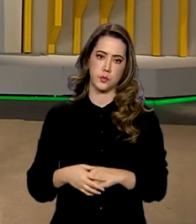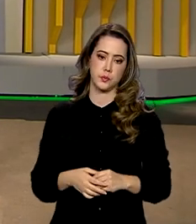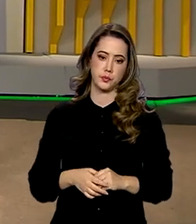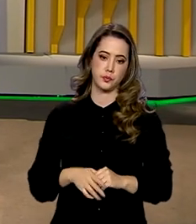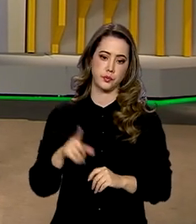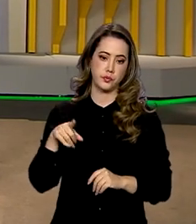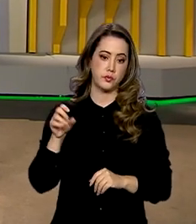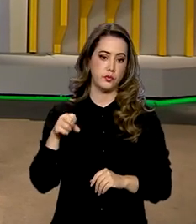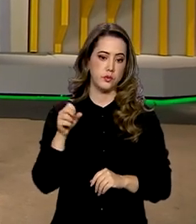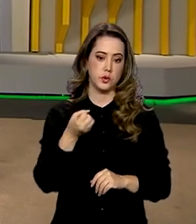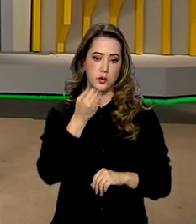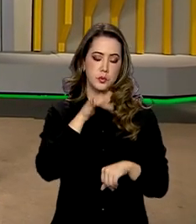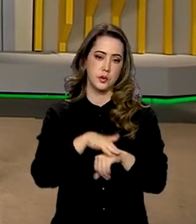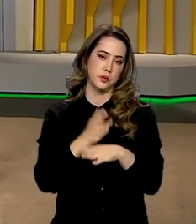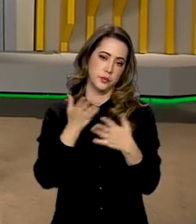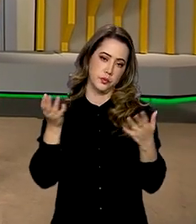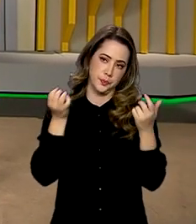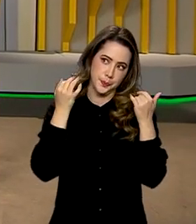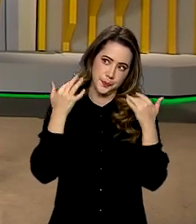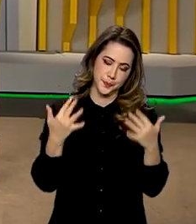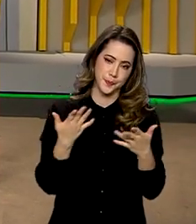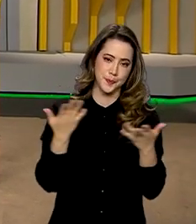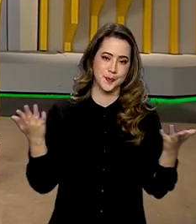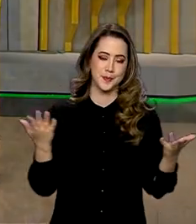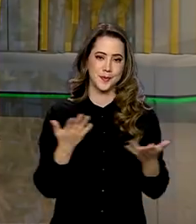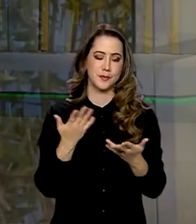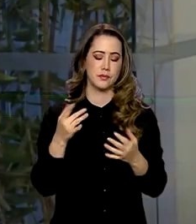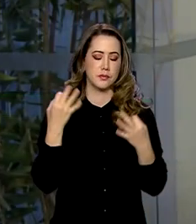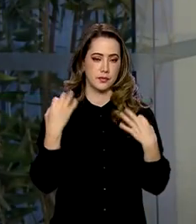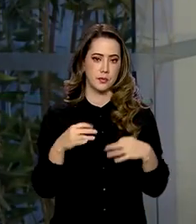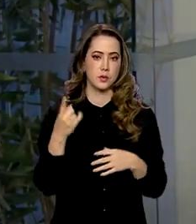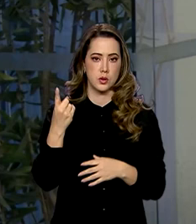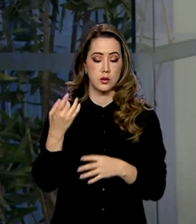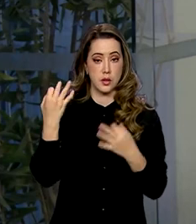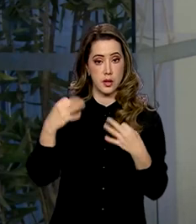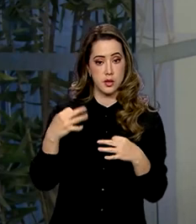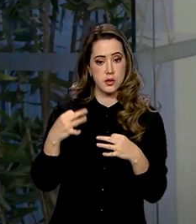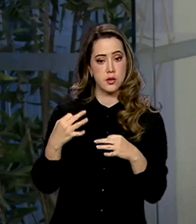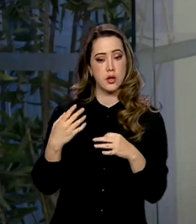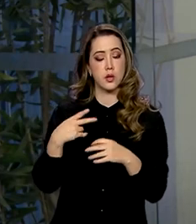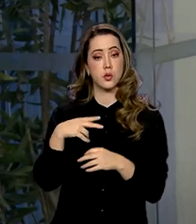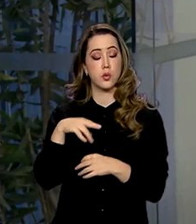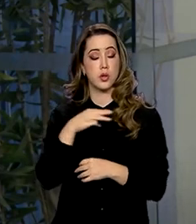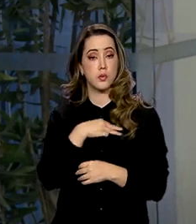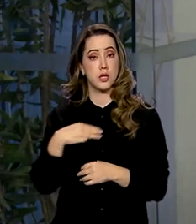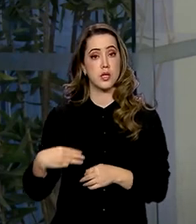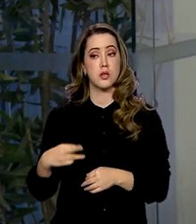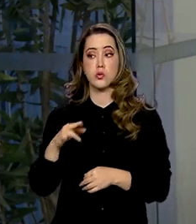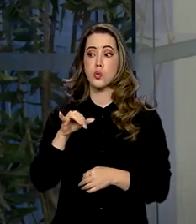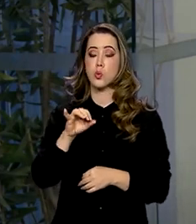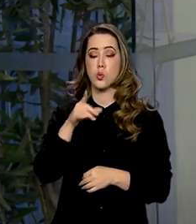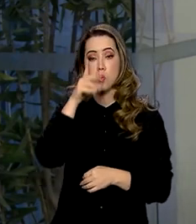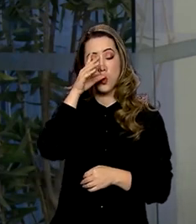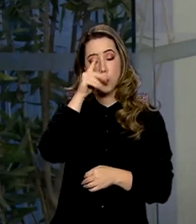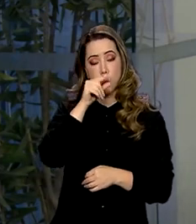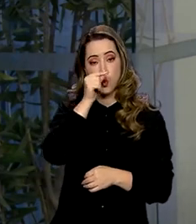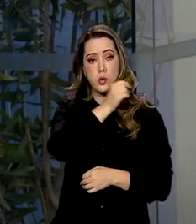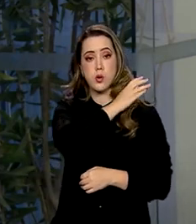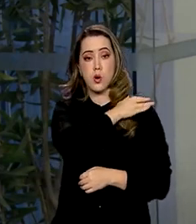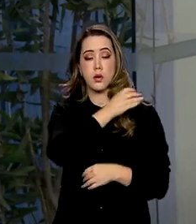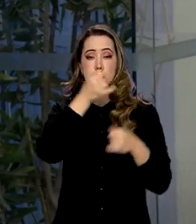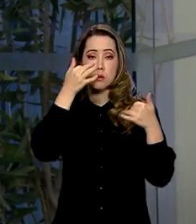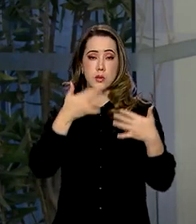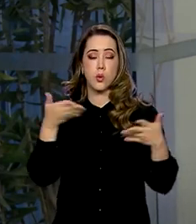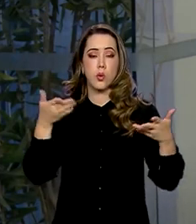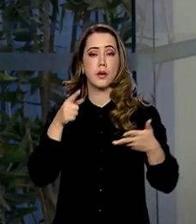Isso mesmo, Ana. Boa noite a você, ao Roberto, a todo mundo que está com a gente. Foi exatamente isso que o ministro Rui Costa enfatizou aos empresários aqui em São Paulo,